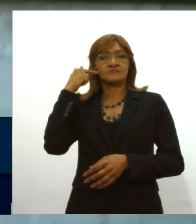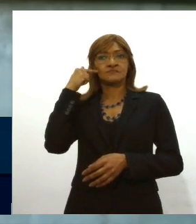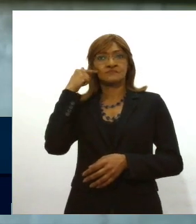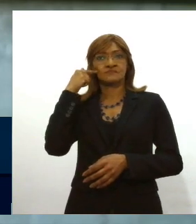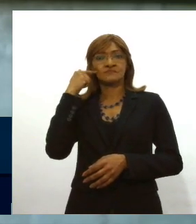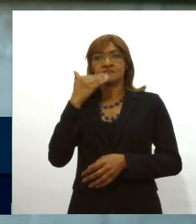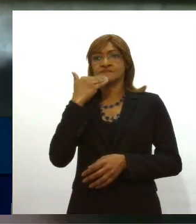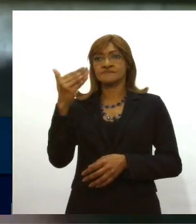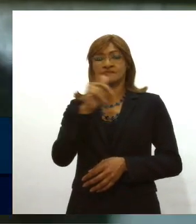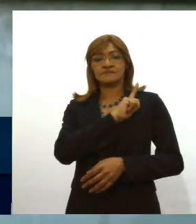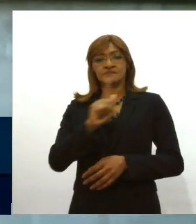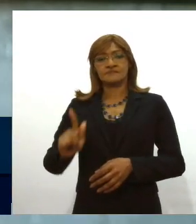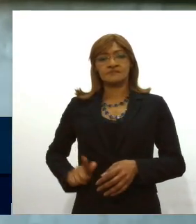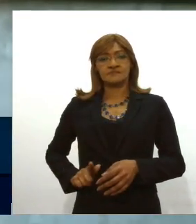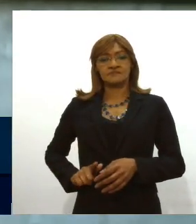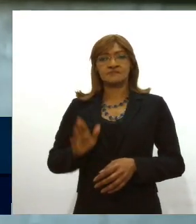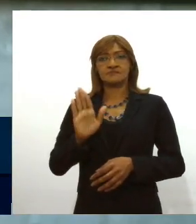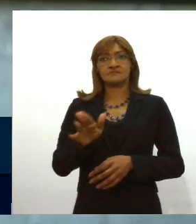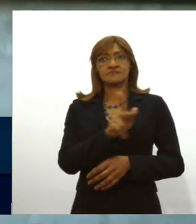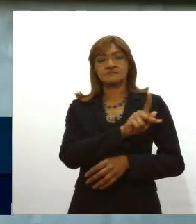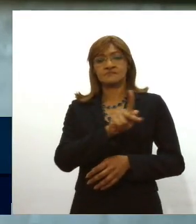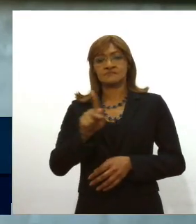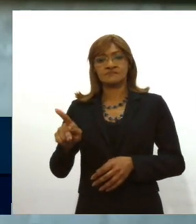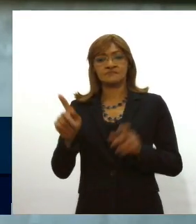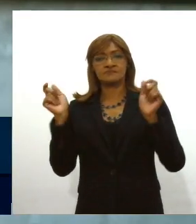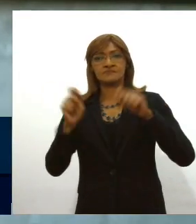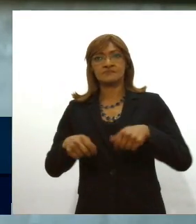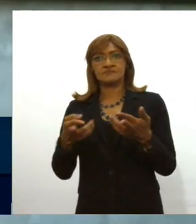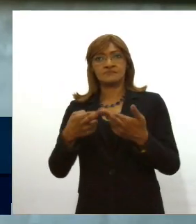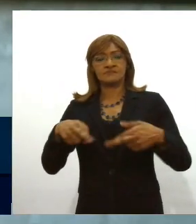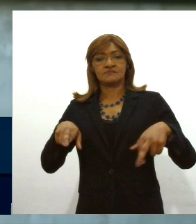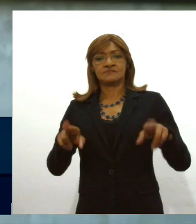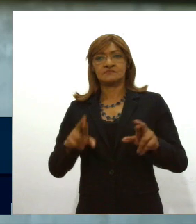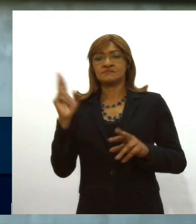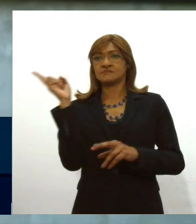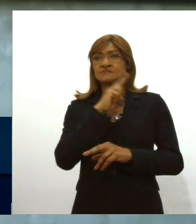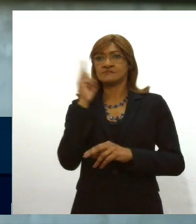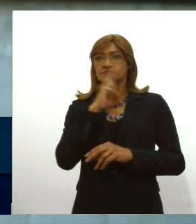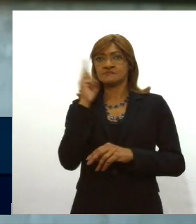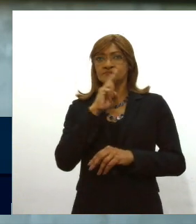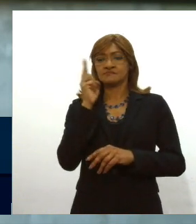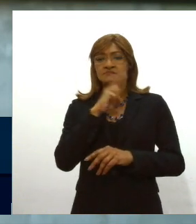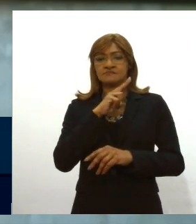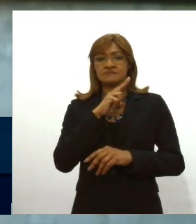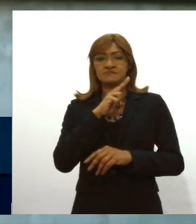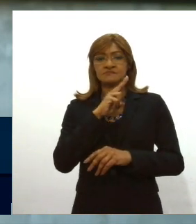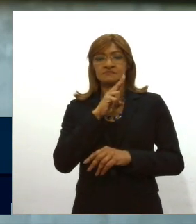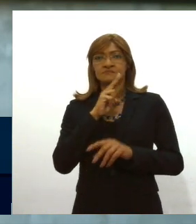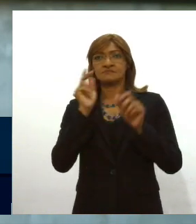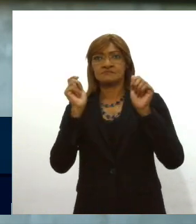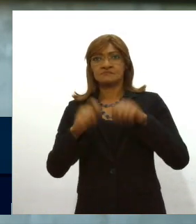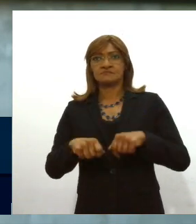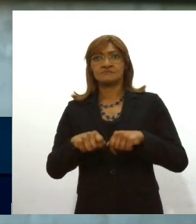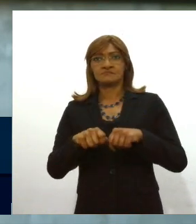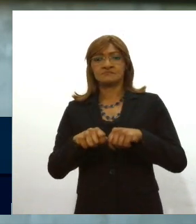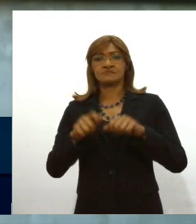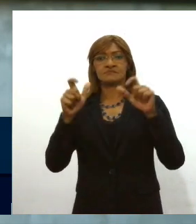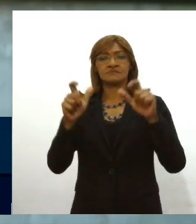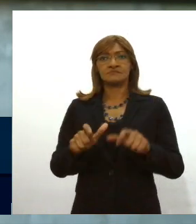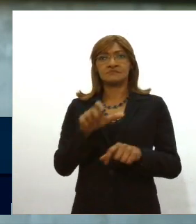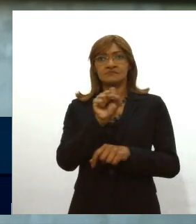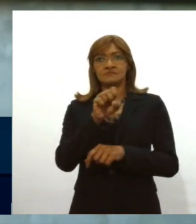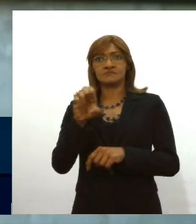solicita ao governador e ao diretor presidente do DR que sejam tomadas providências urgentes e necessárias para a recuperação da rodovia